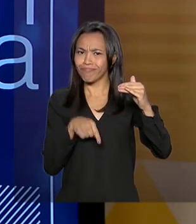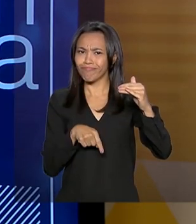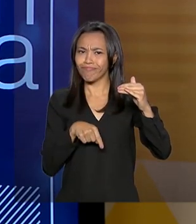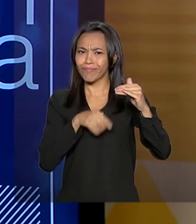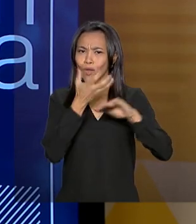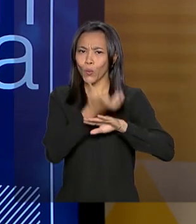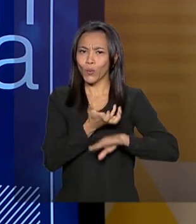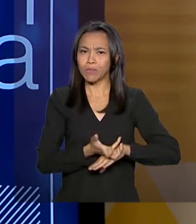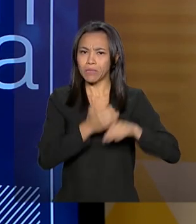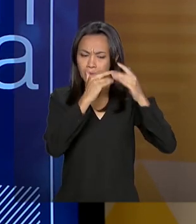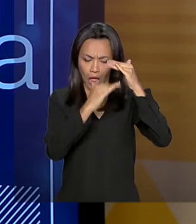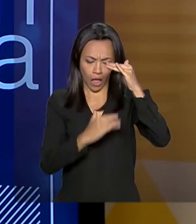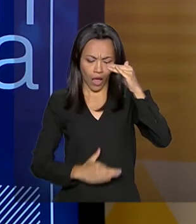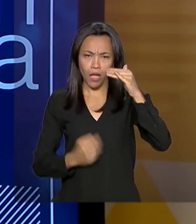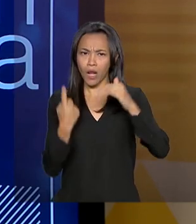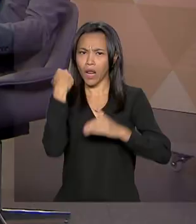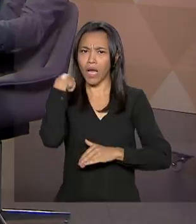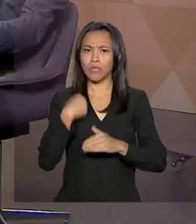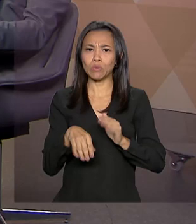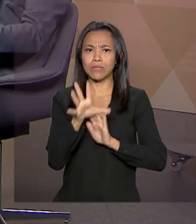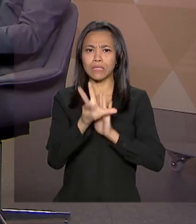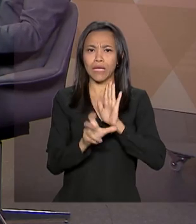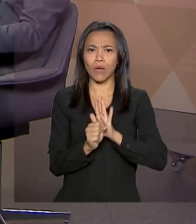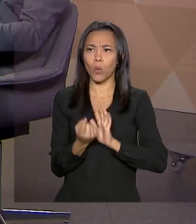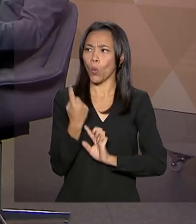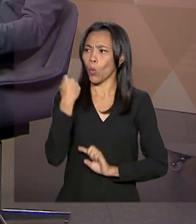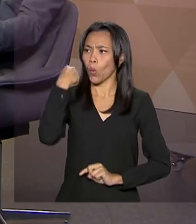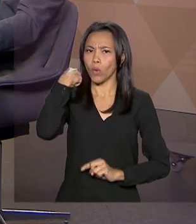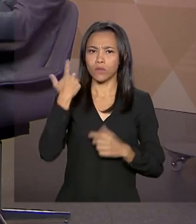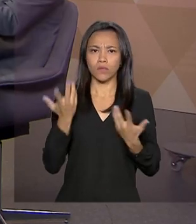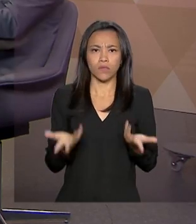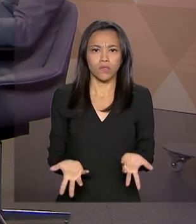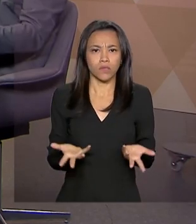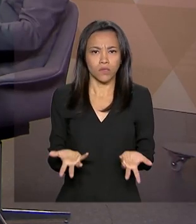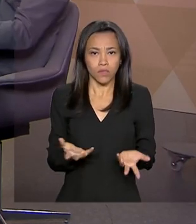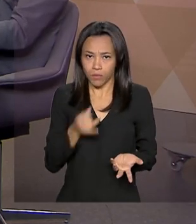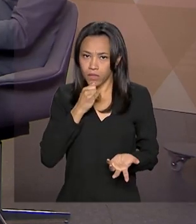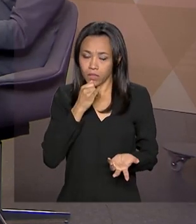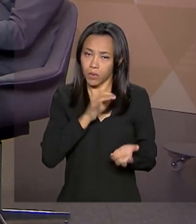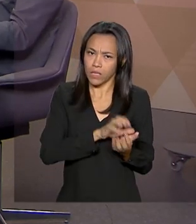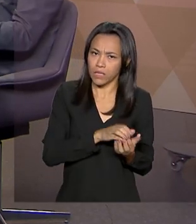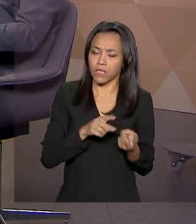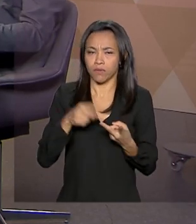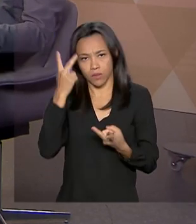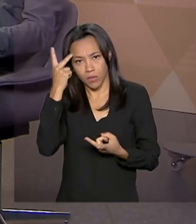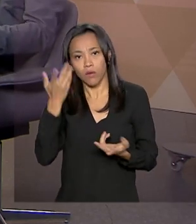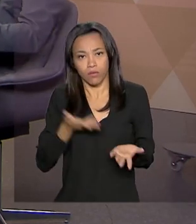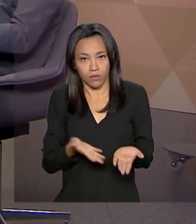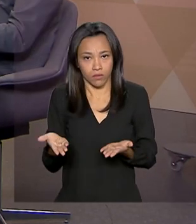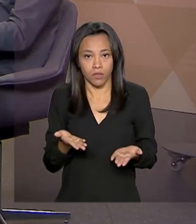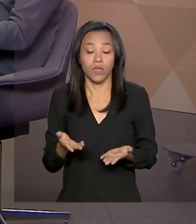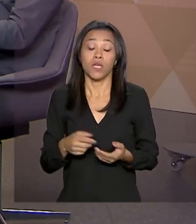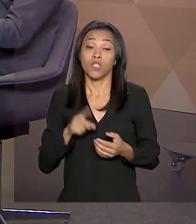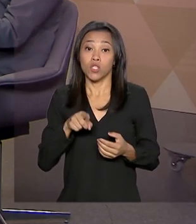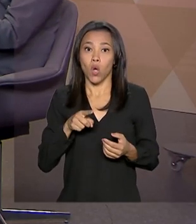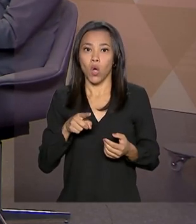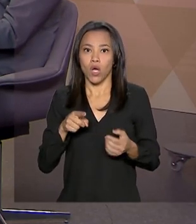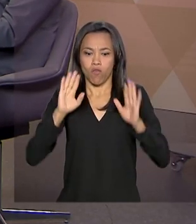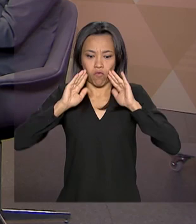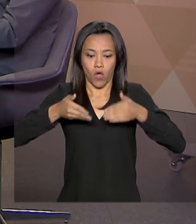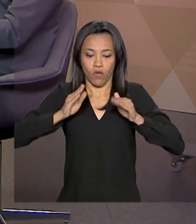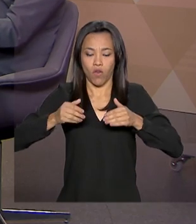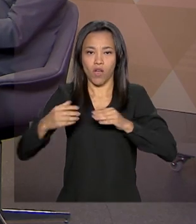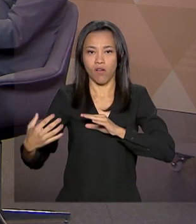XIX, quando as duas primeiras, né, Olinda e depois Recife e São Paulo. Ainda muito focar no litígio. Então, a gente